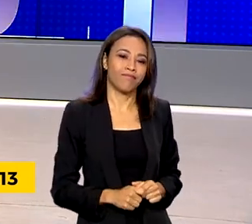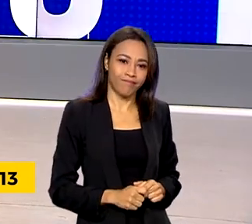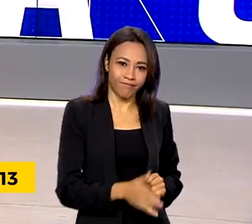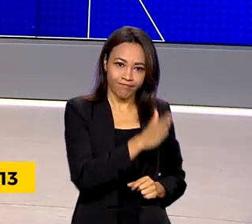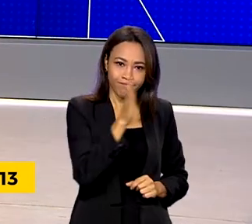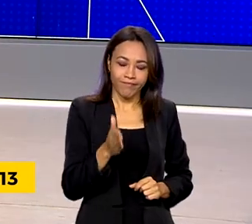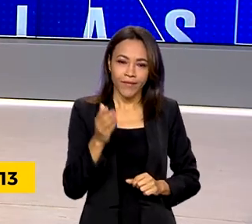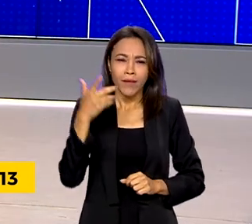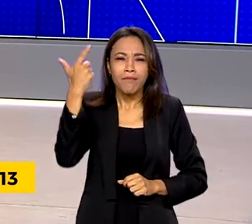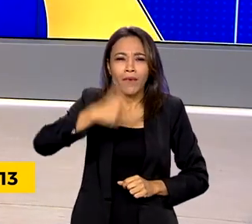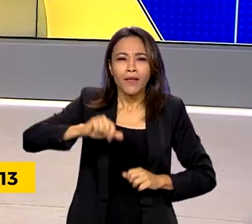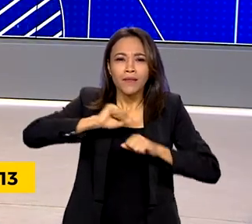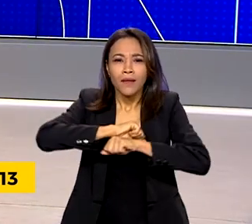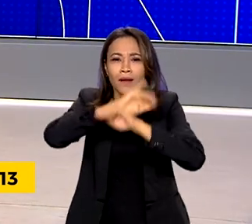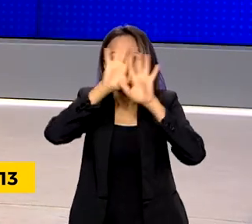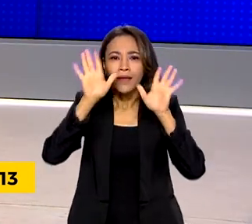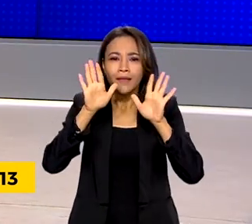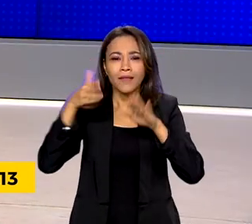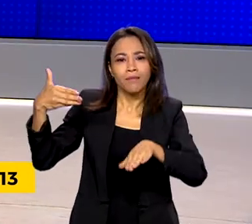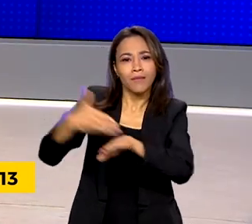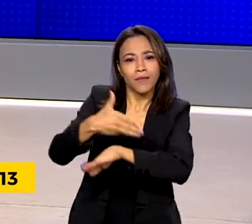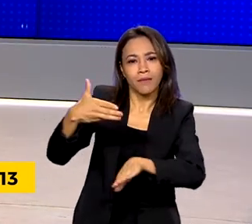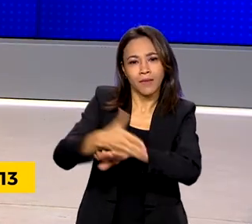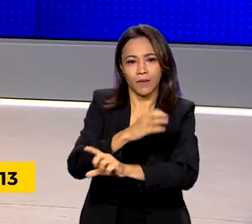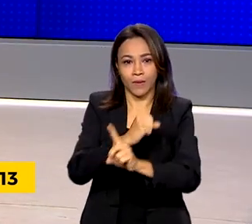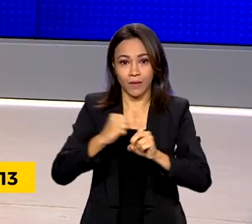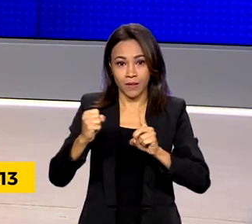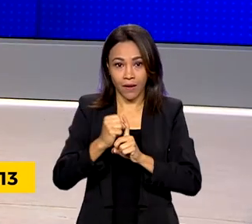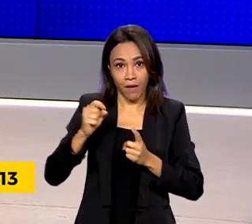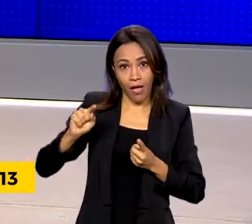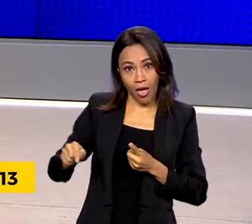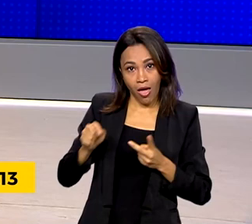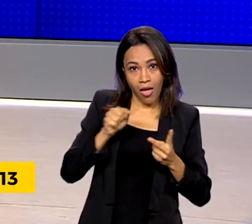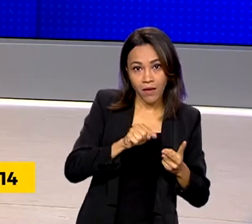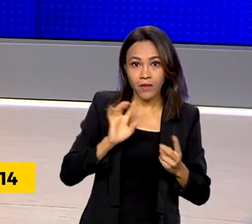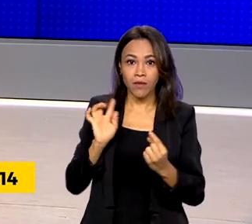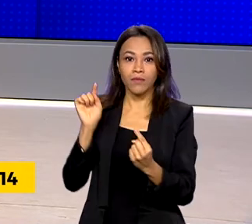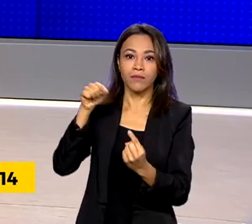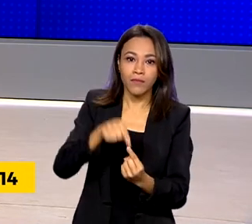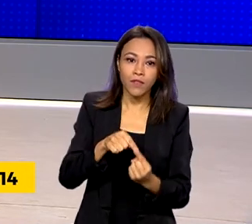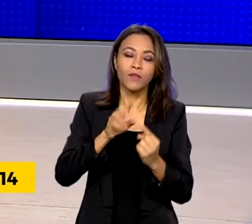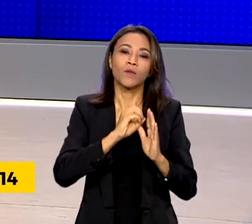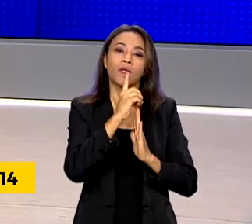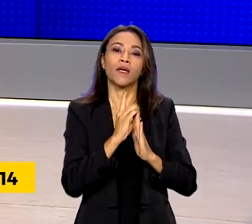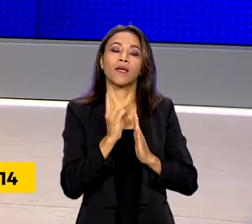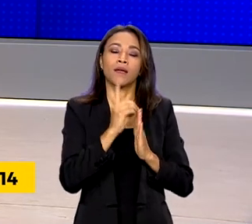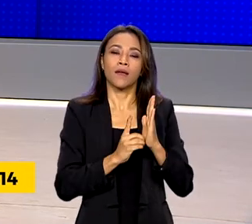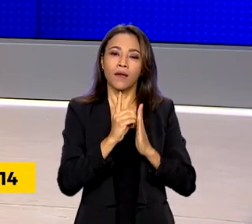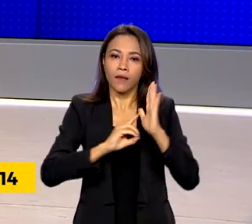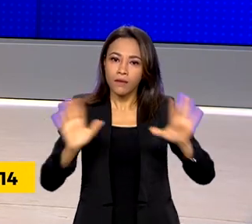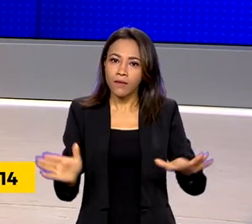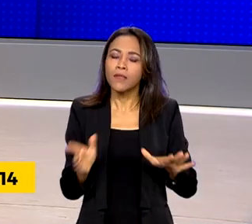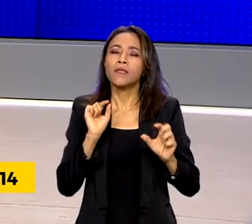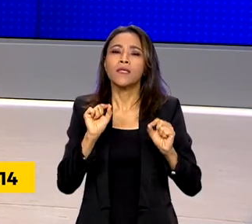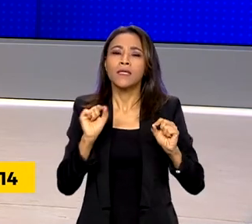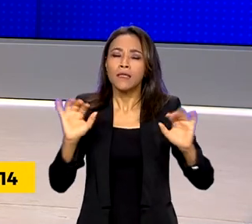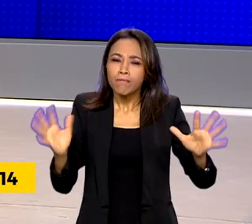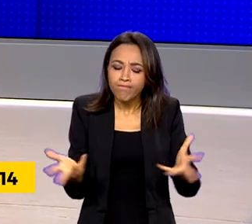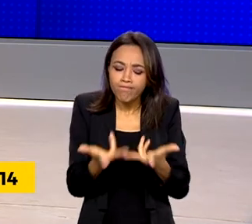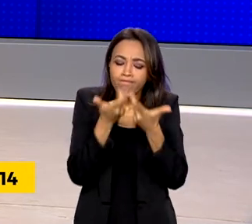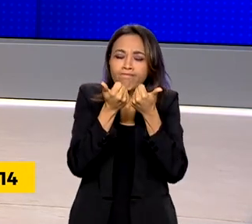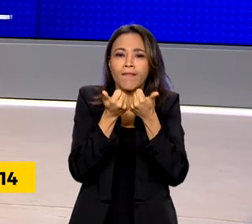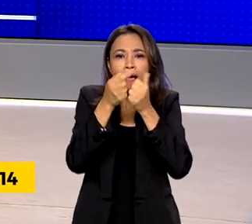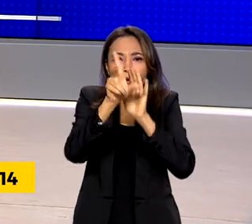Mais transparência e participação social. Esta é a meta dos decretos que aprimoram a Lei de Acesso à Informação,